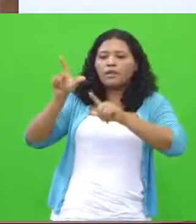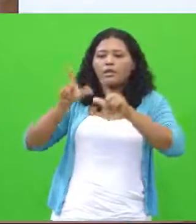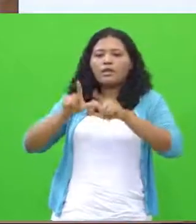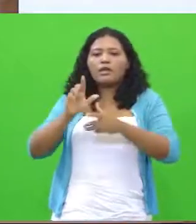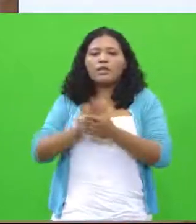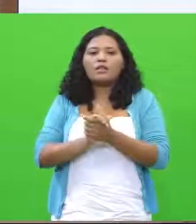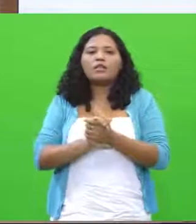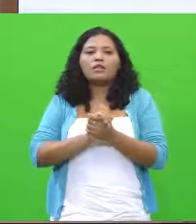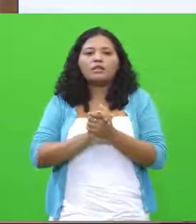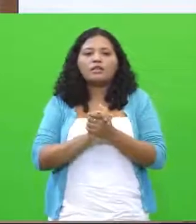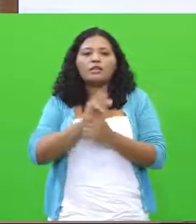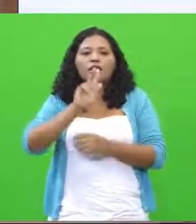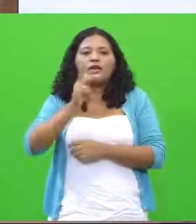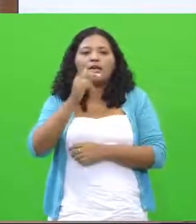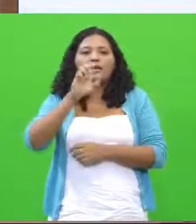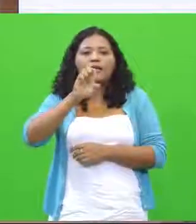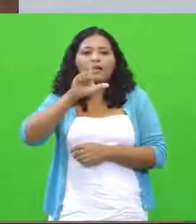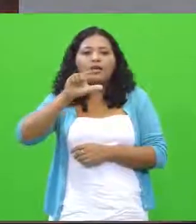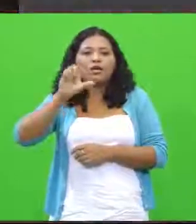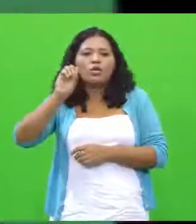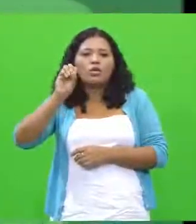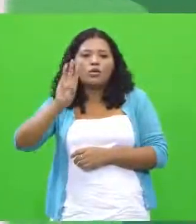Kitty e a outra da Johnson.